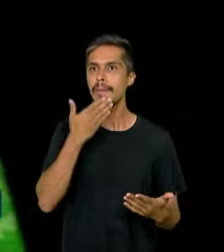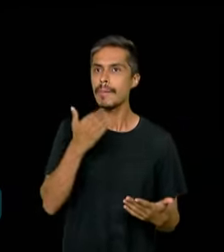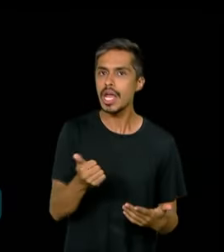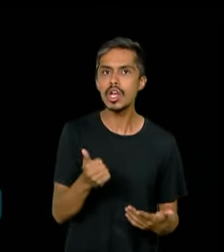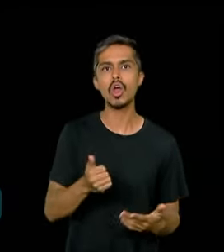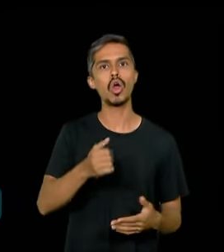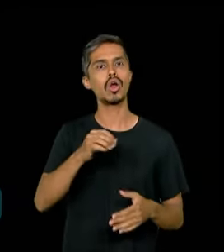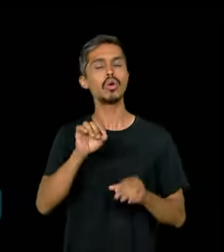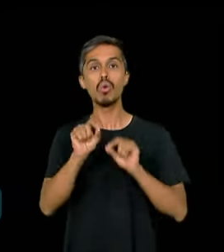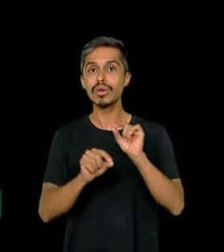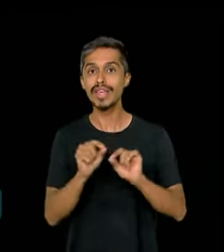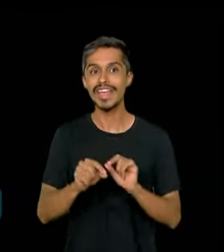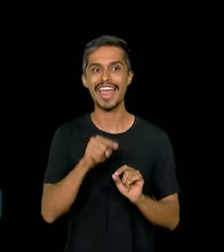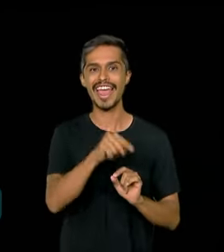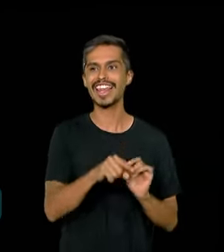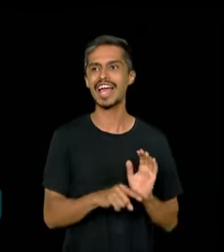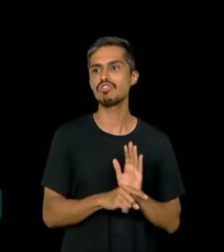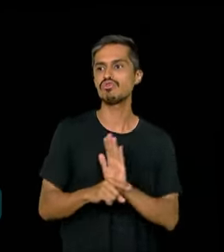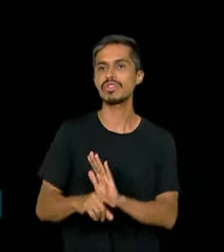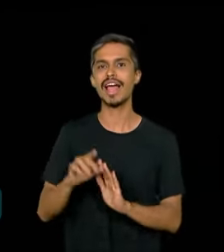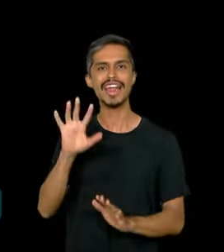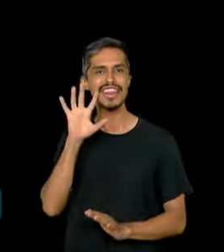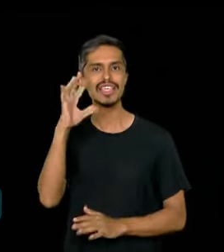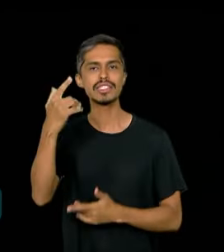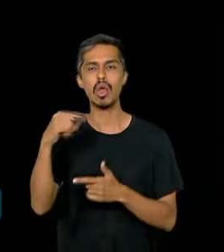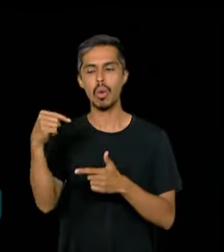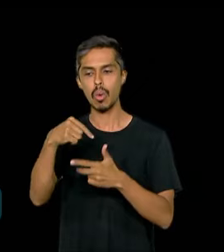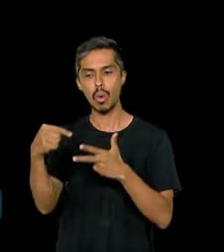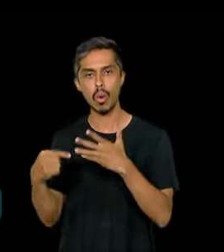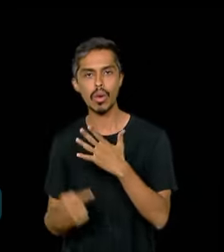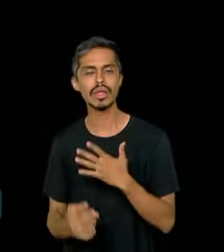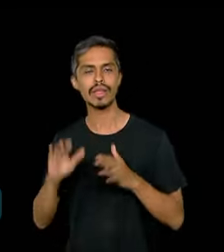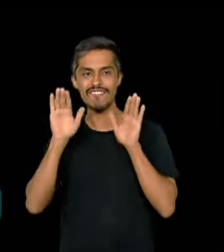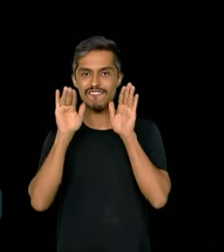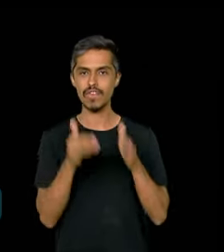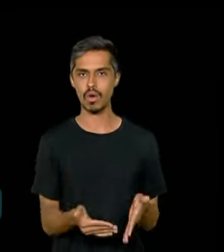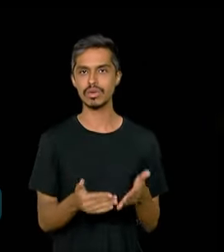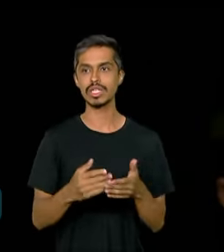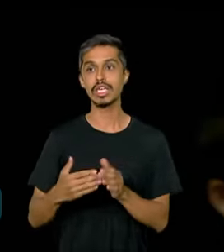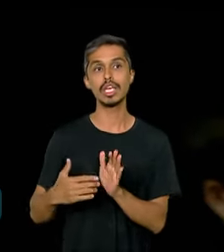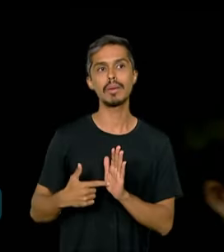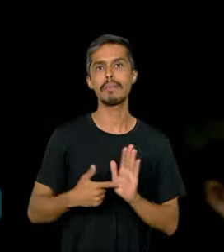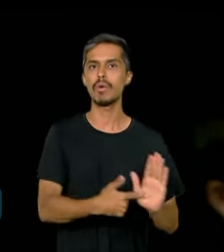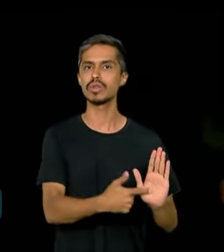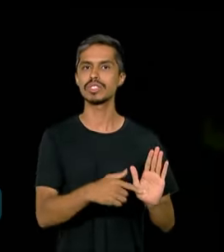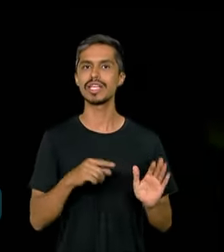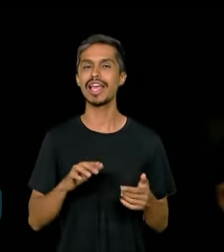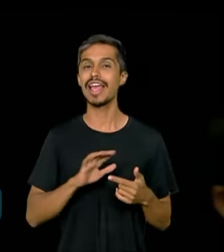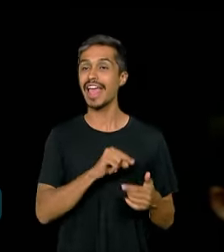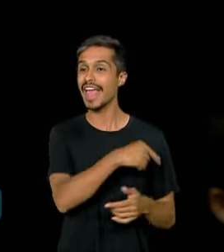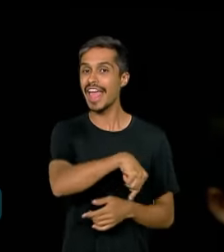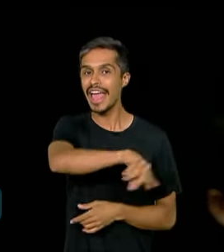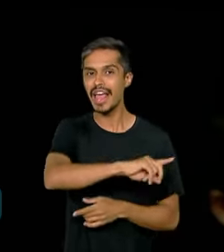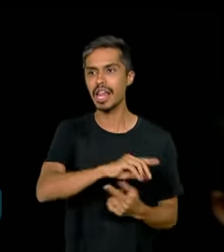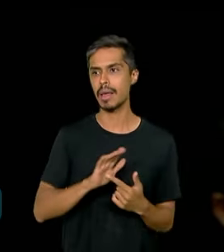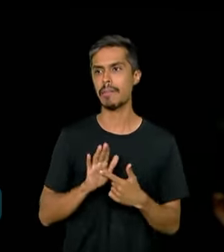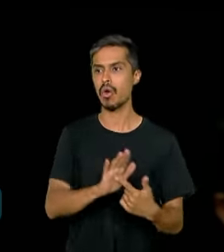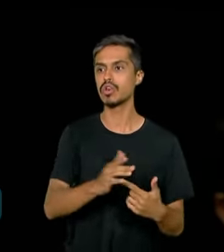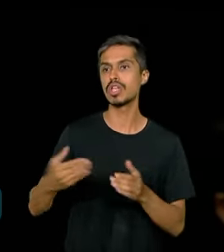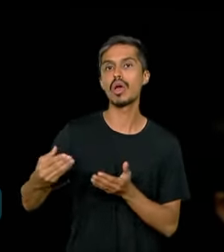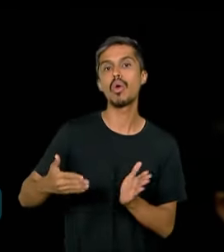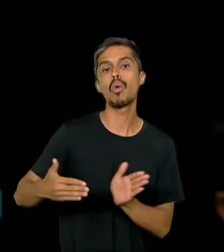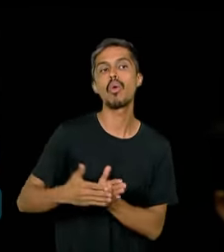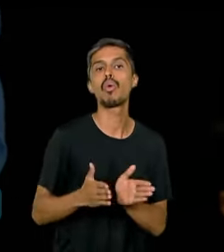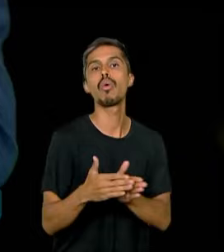justo que ajudarem na definição das prioridades e indicar a direção que as políticas públicas devem seguir.